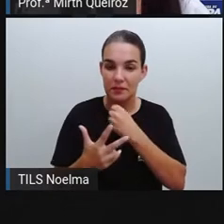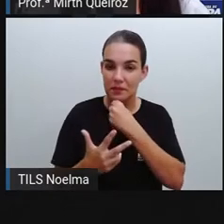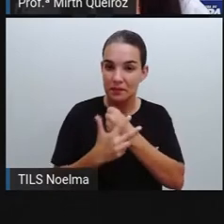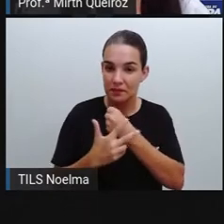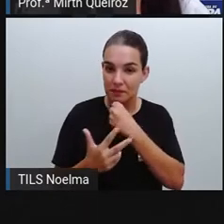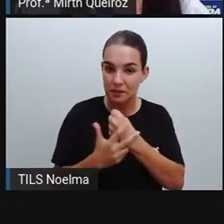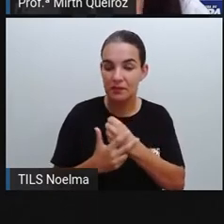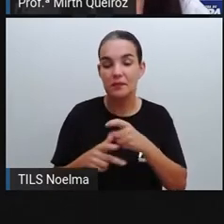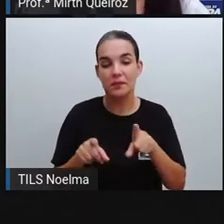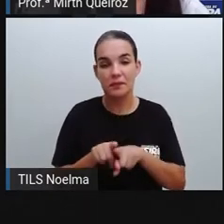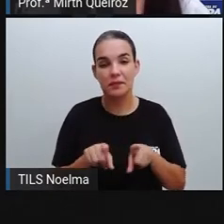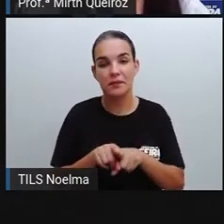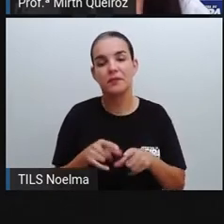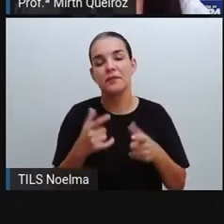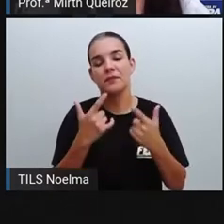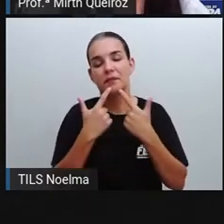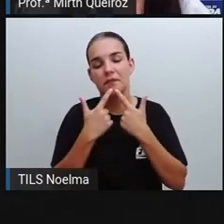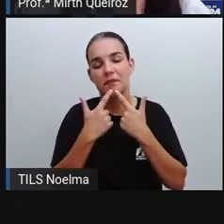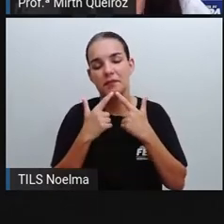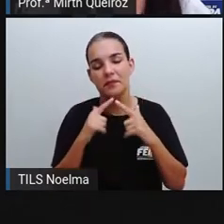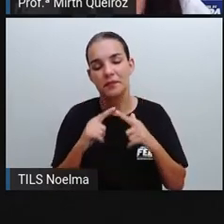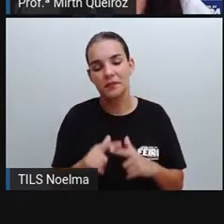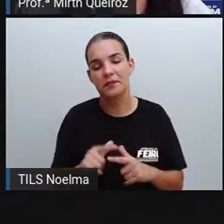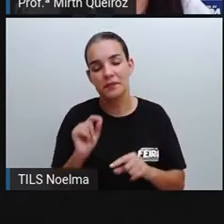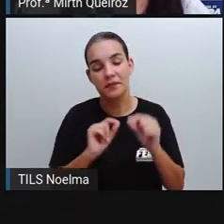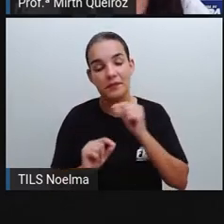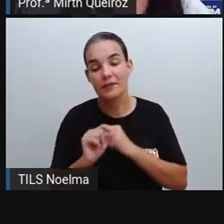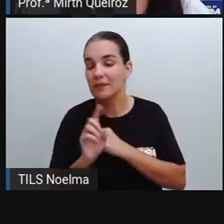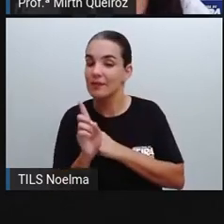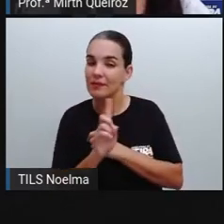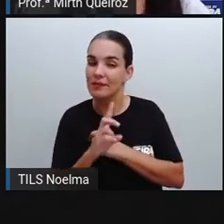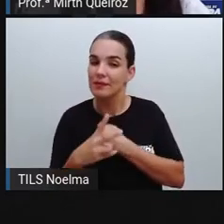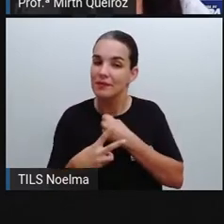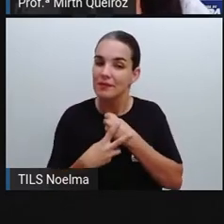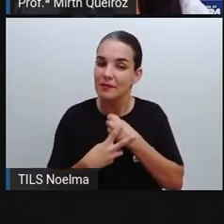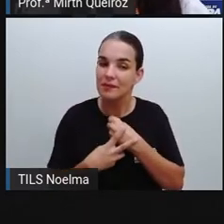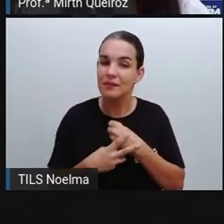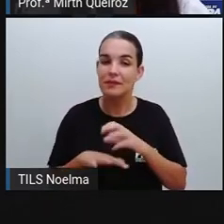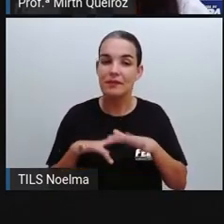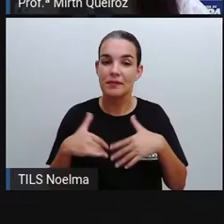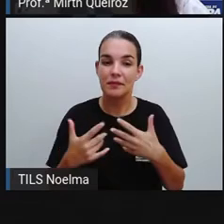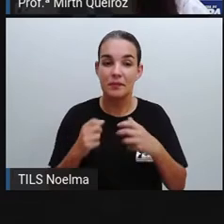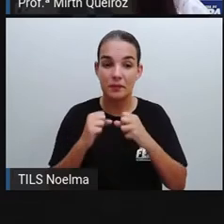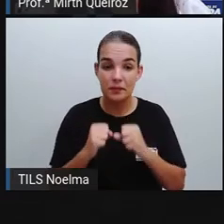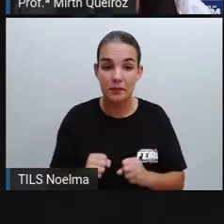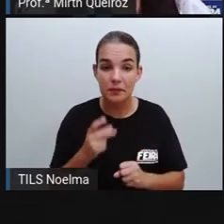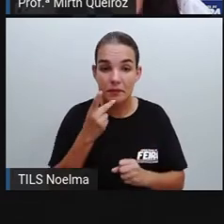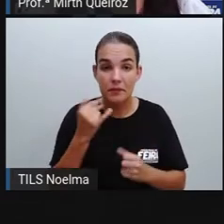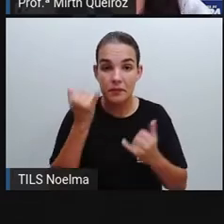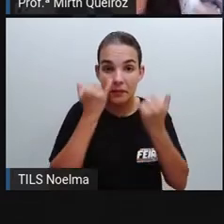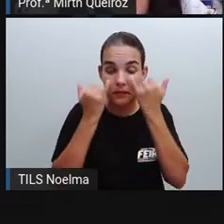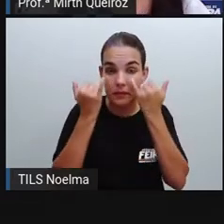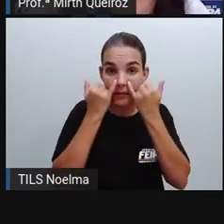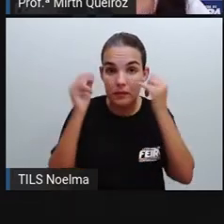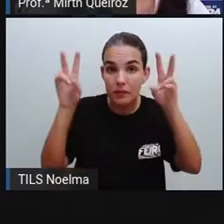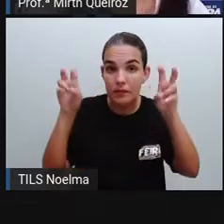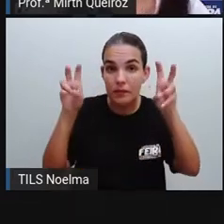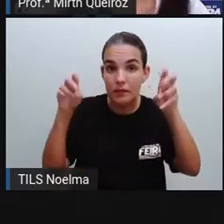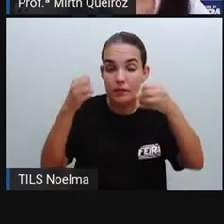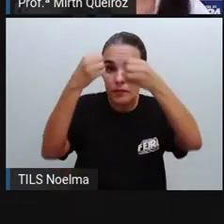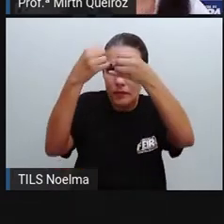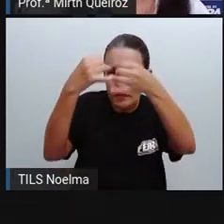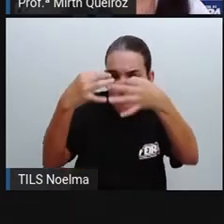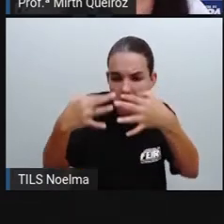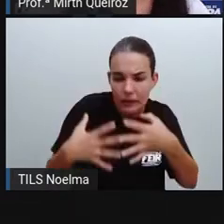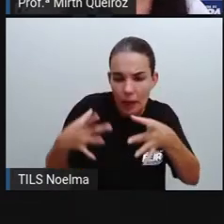presença do próprio texto. Então, a gente pode dizer que o infográfico é um conteúdo explicativo que vai unir as informações